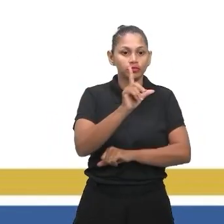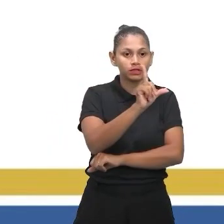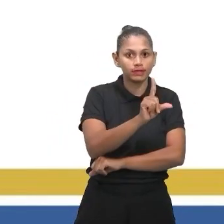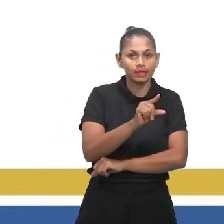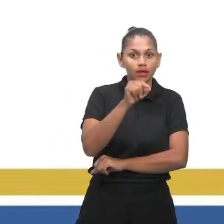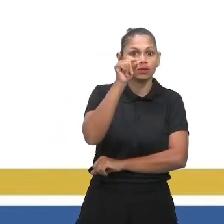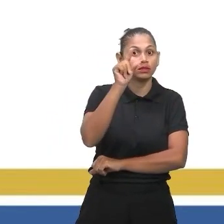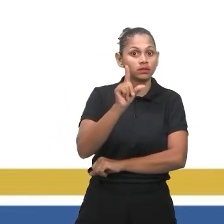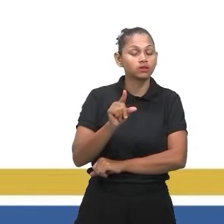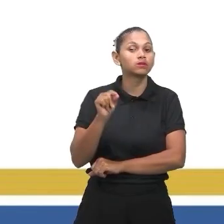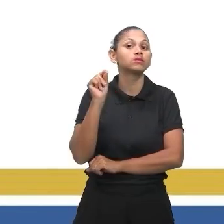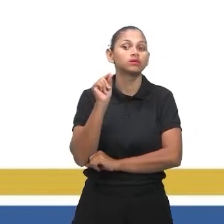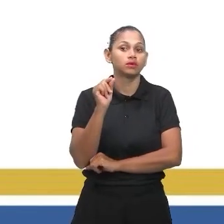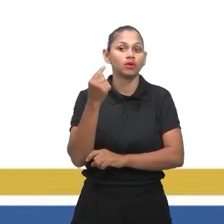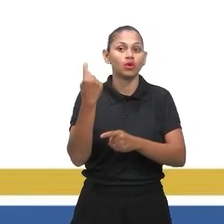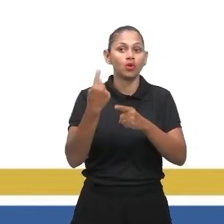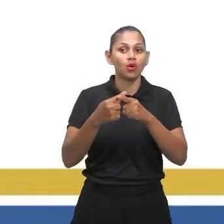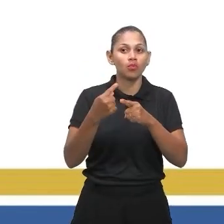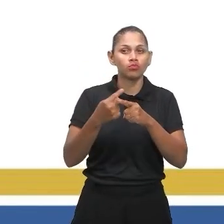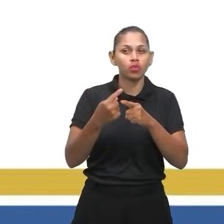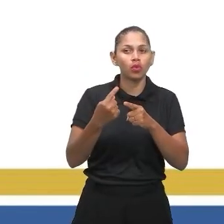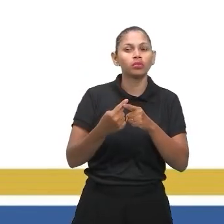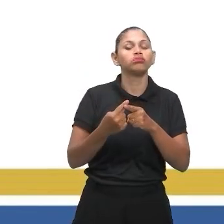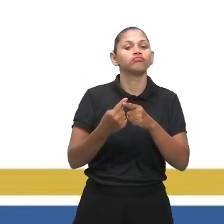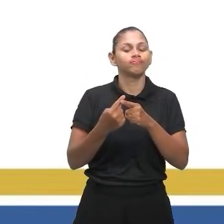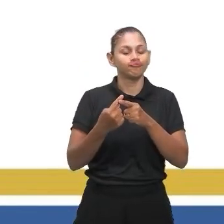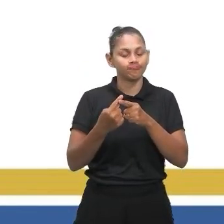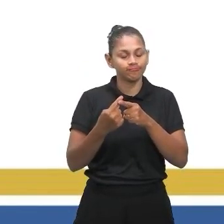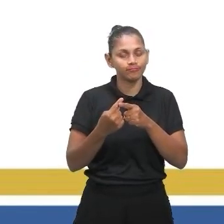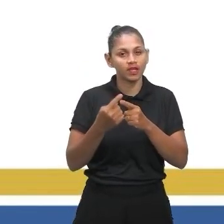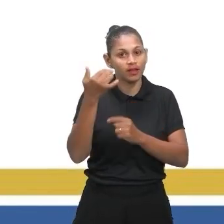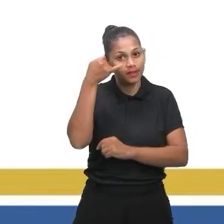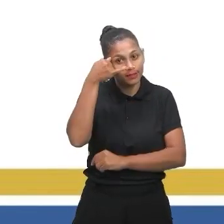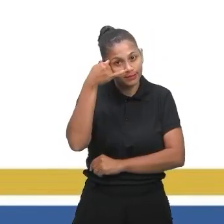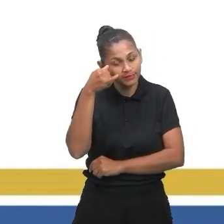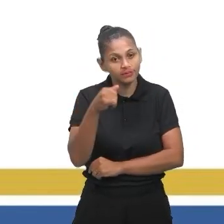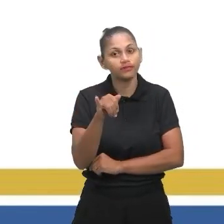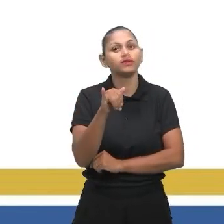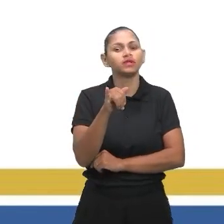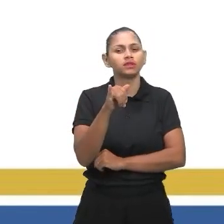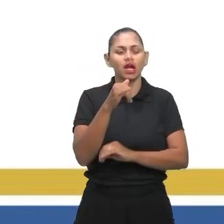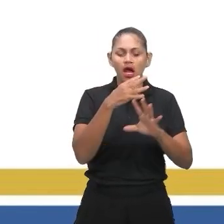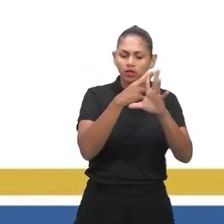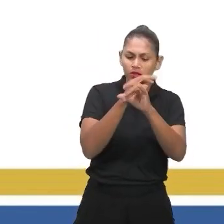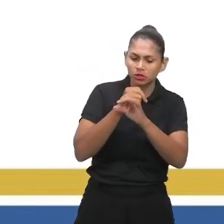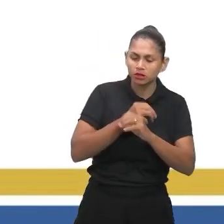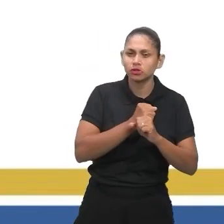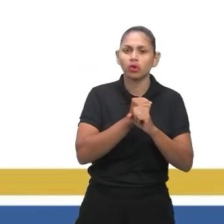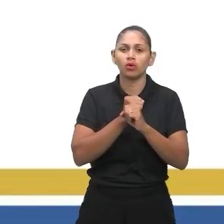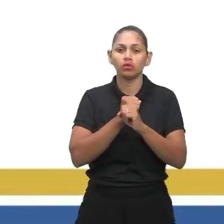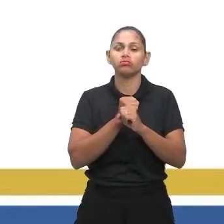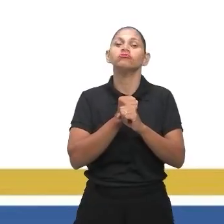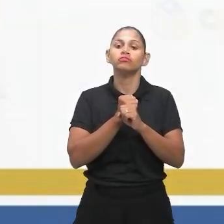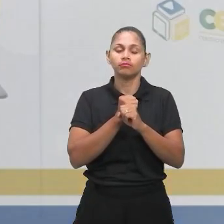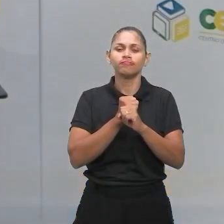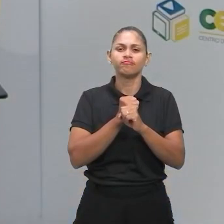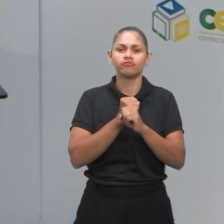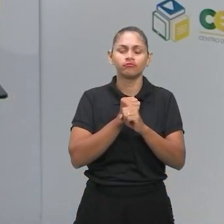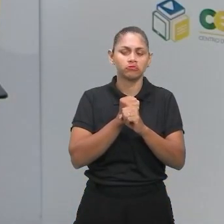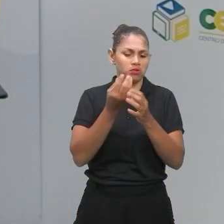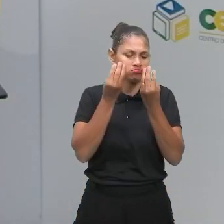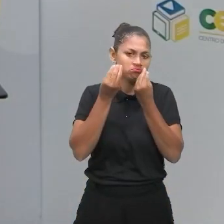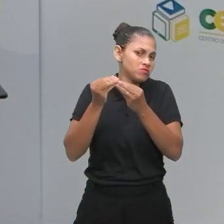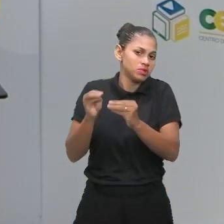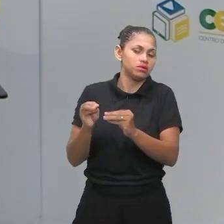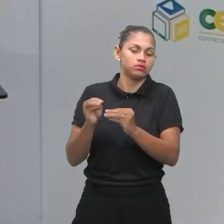palavras encontradas nelas podem evitar cálculos desnecessários. Ou seja, muito importante que no dia da sua